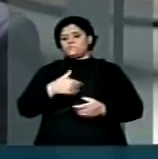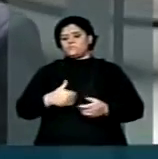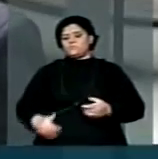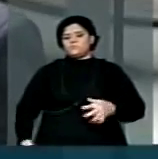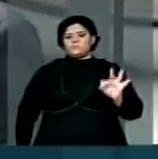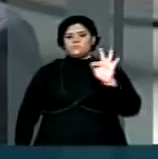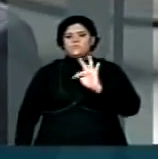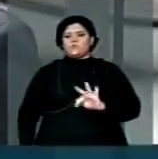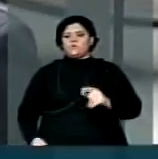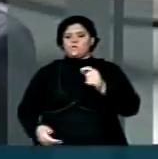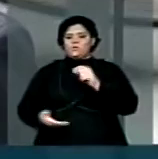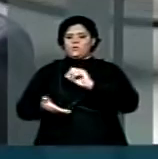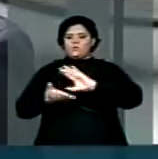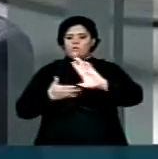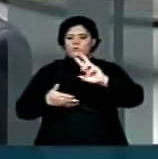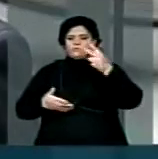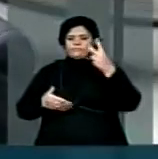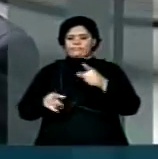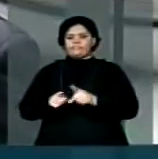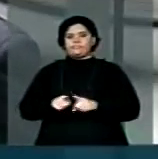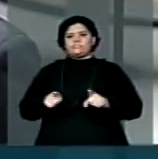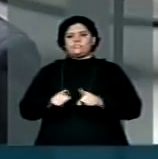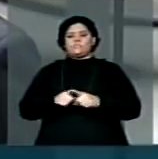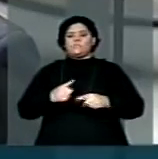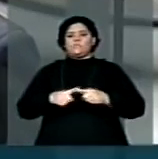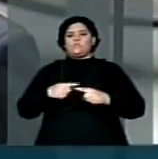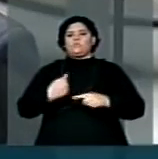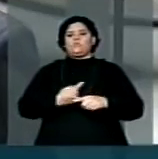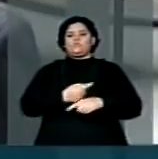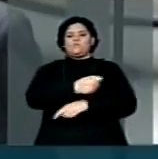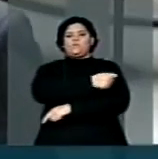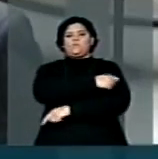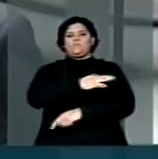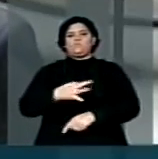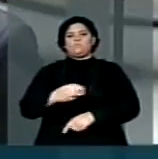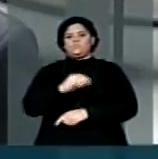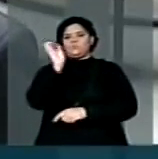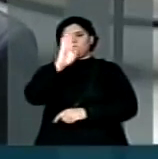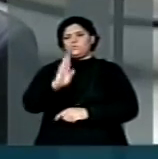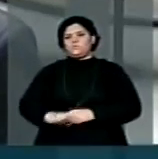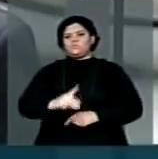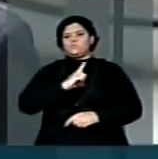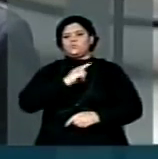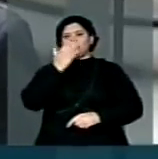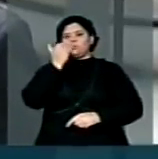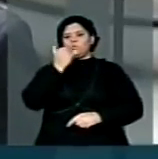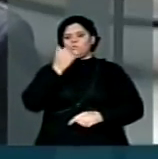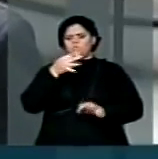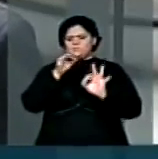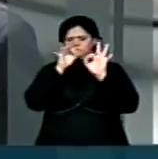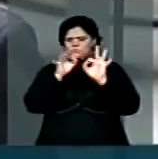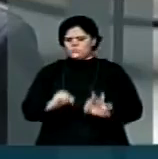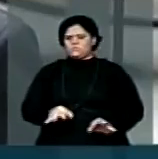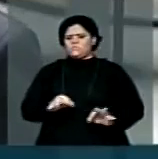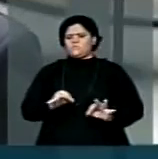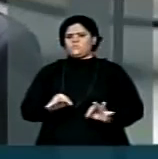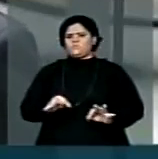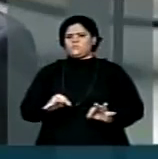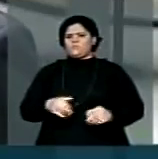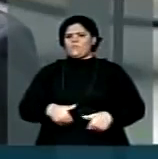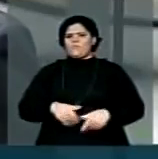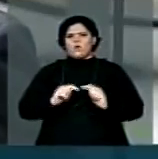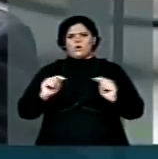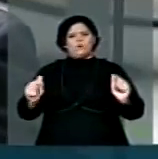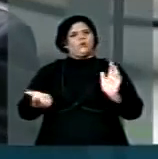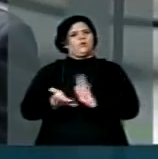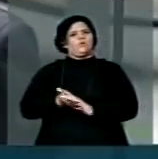reajuste o valor da merenda escolar para que nossos alunos em todo o Brasil tenham uma alimentação adequada e que continuemos